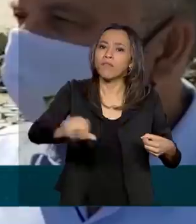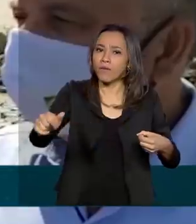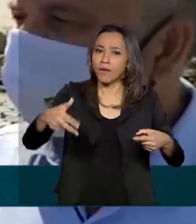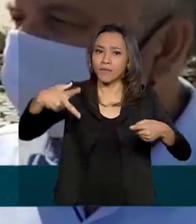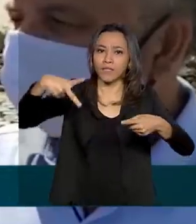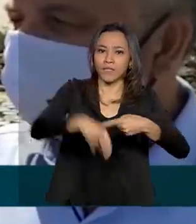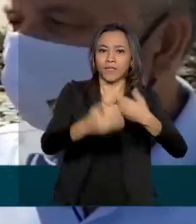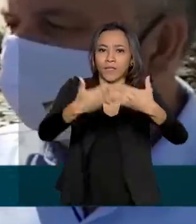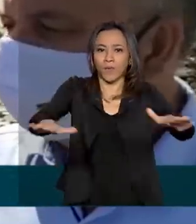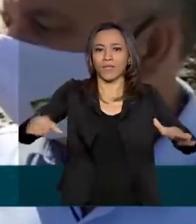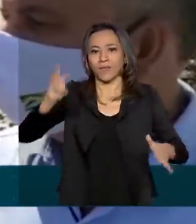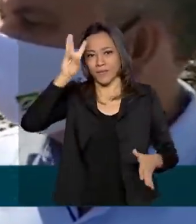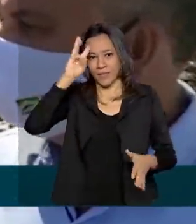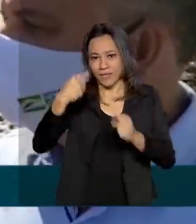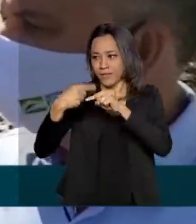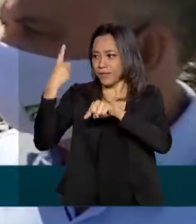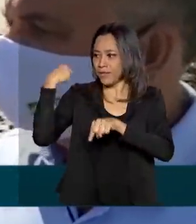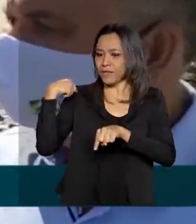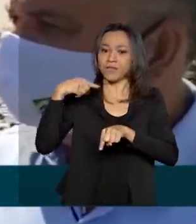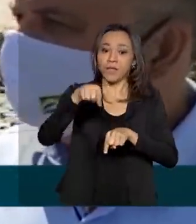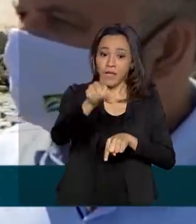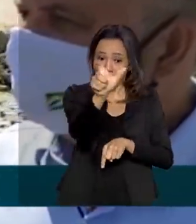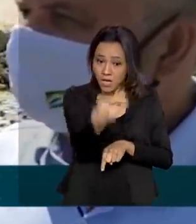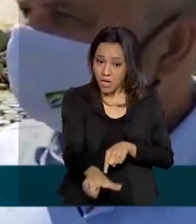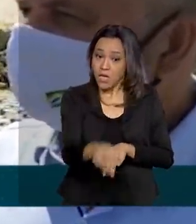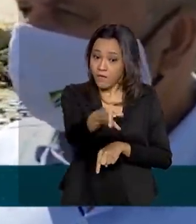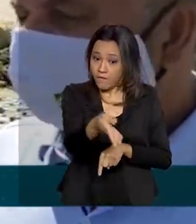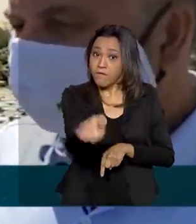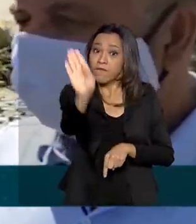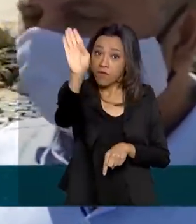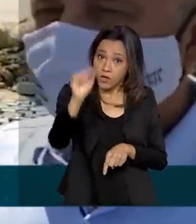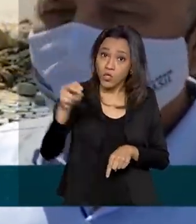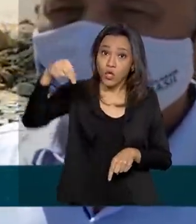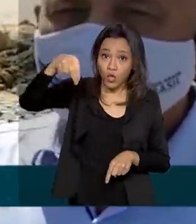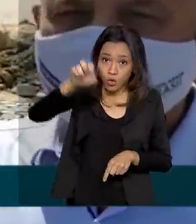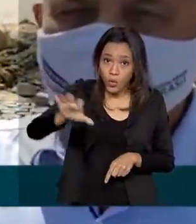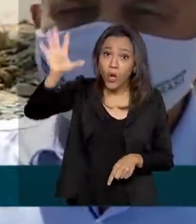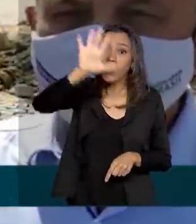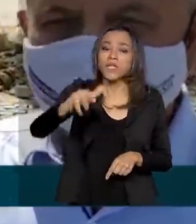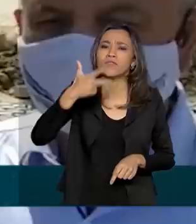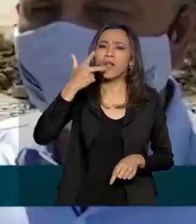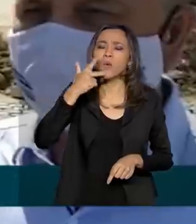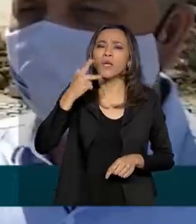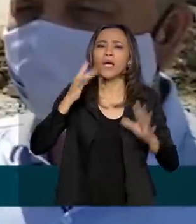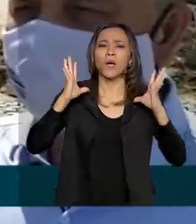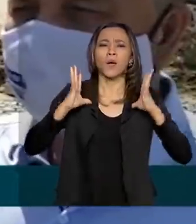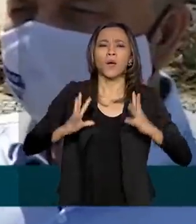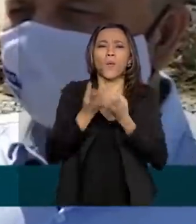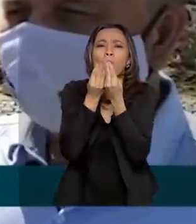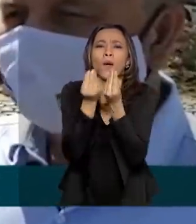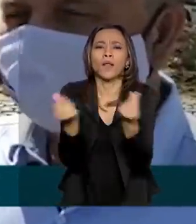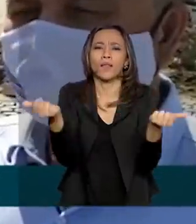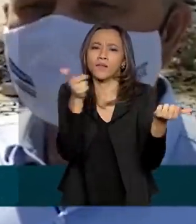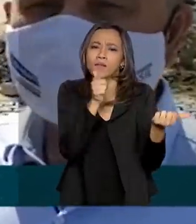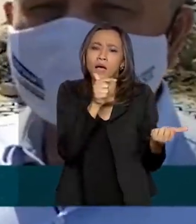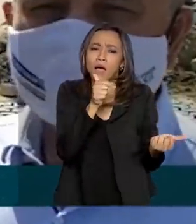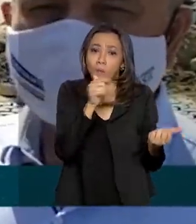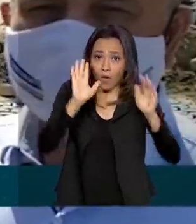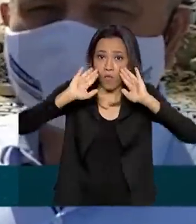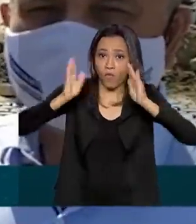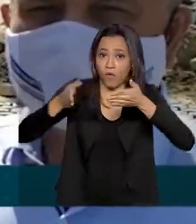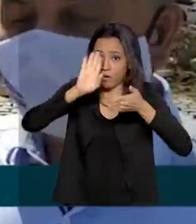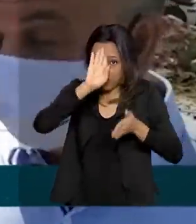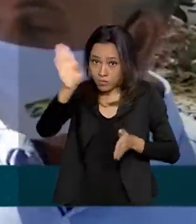-feira. Rogério Marinho, que está em viagem ao Nordeste, disse que segurança hídrica é prioridade do governo brasileiro.